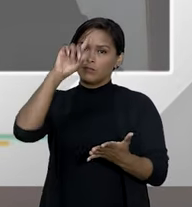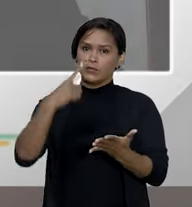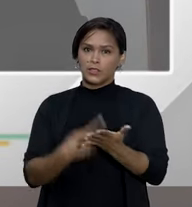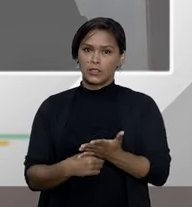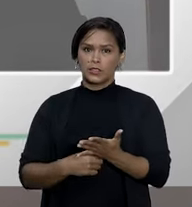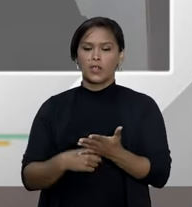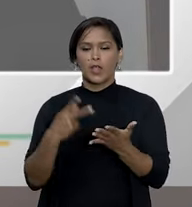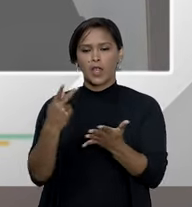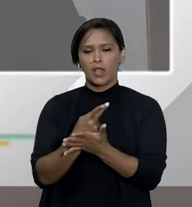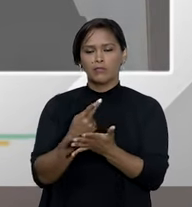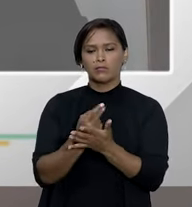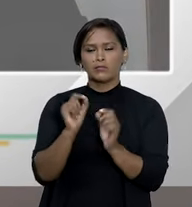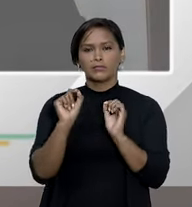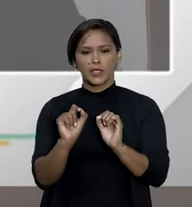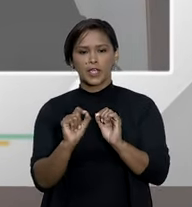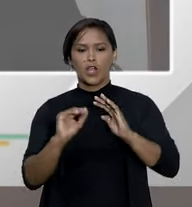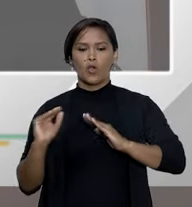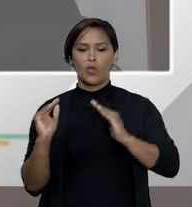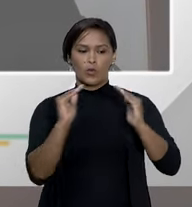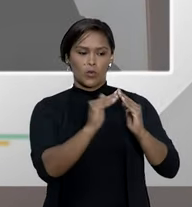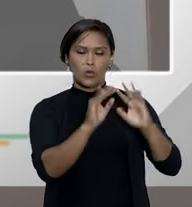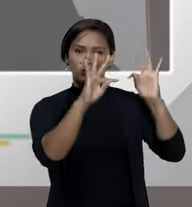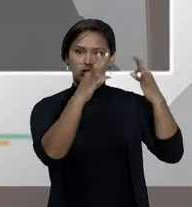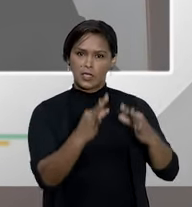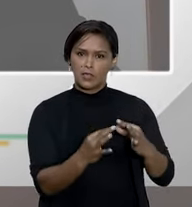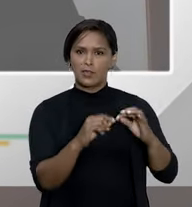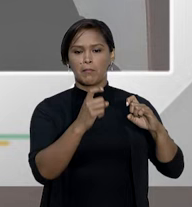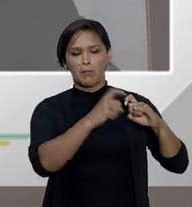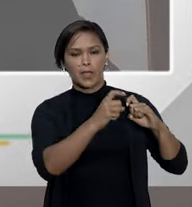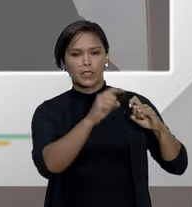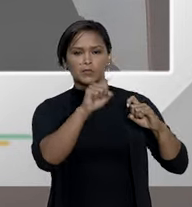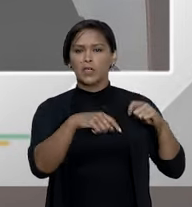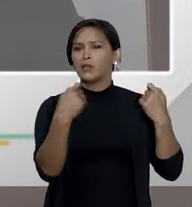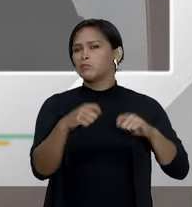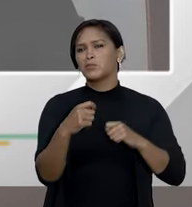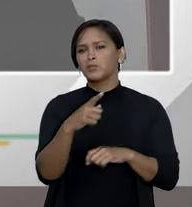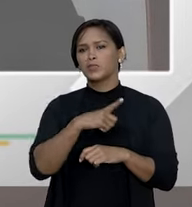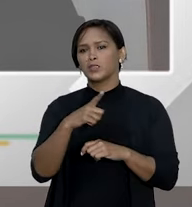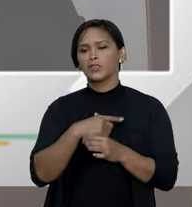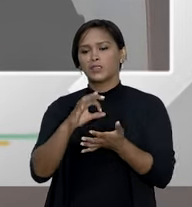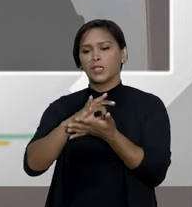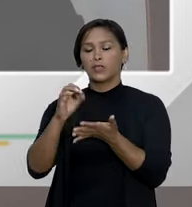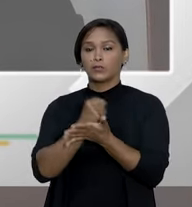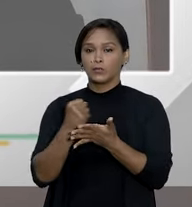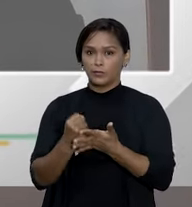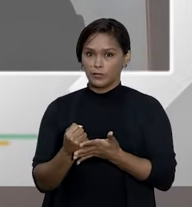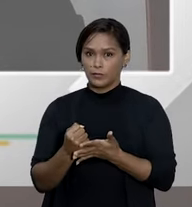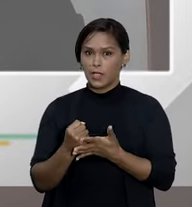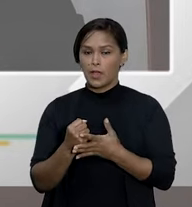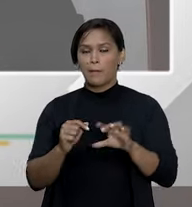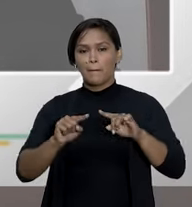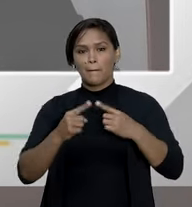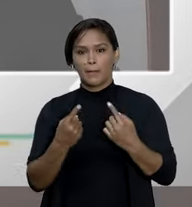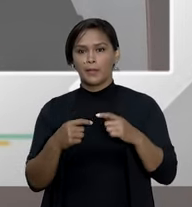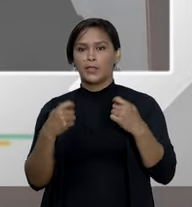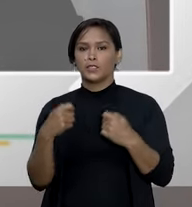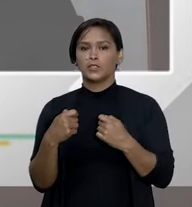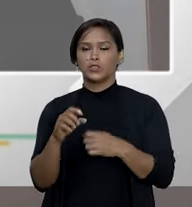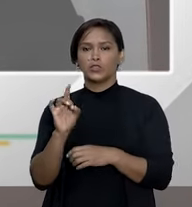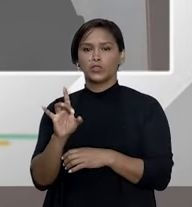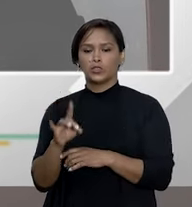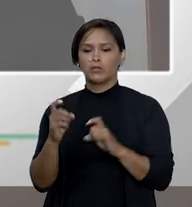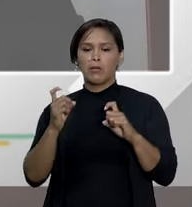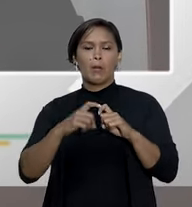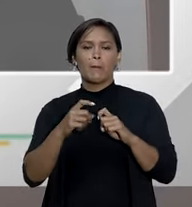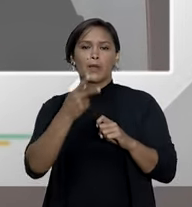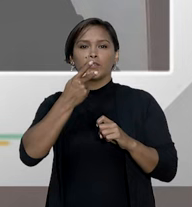incidência ou fornecimento do home care não necessita sequer estar previsto no contrato basta que o